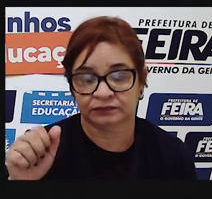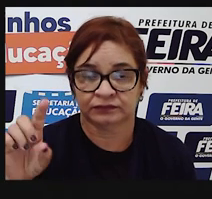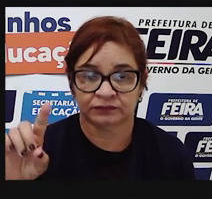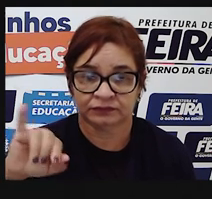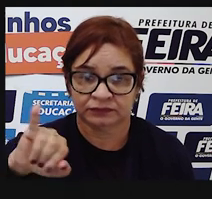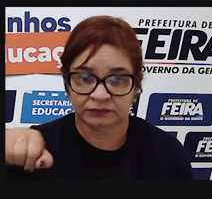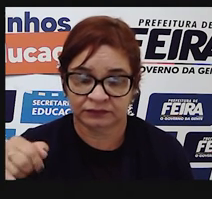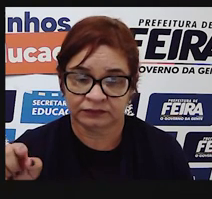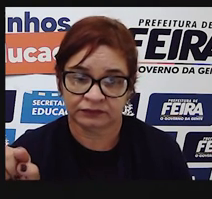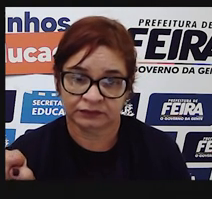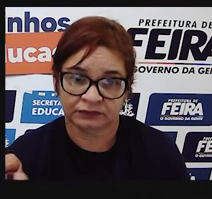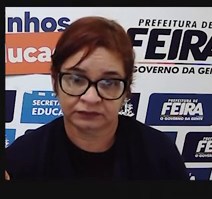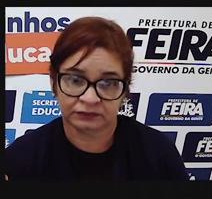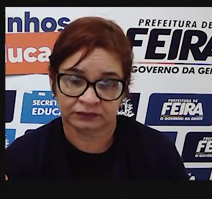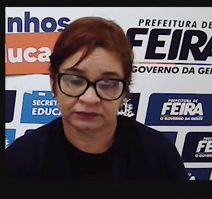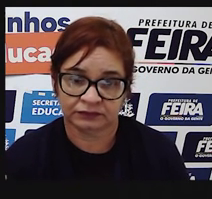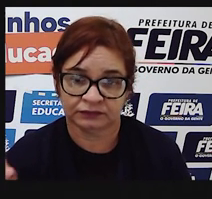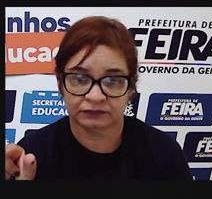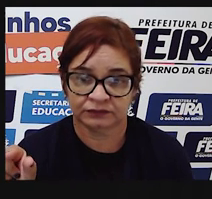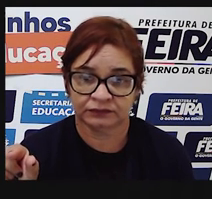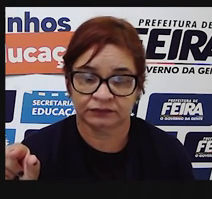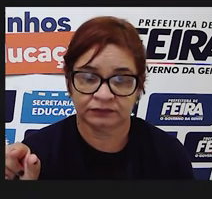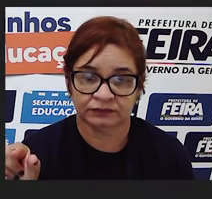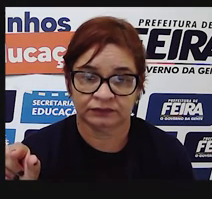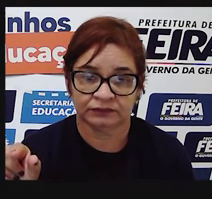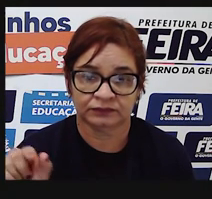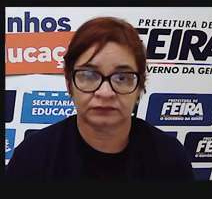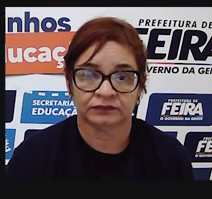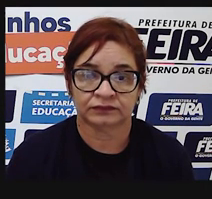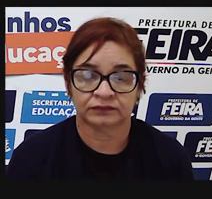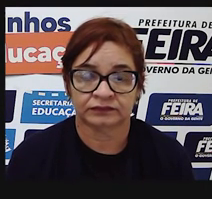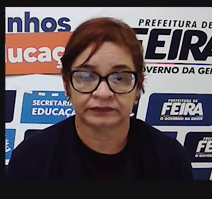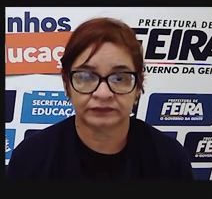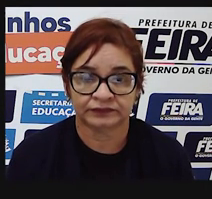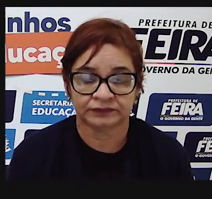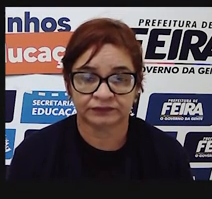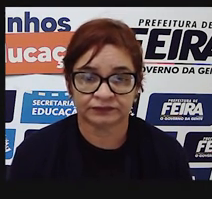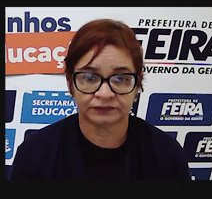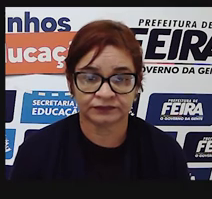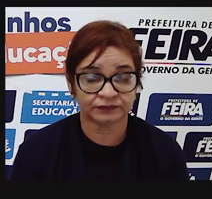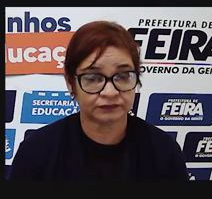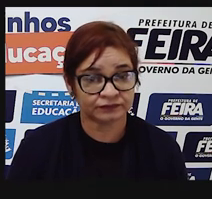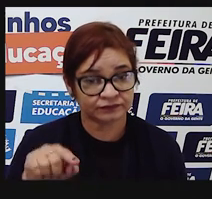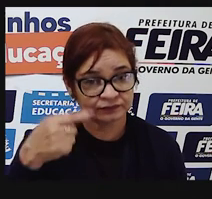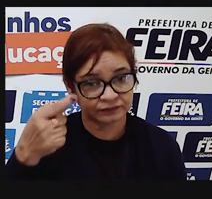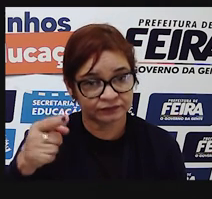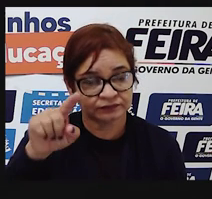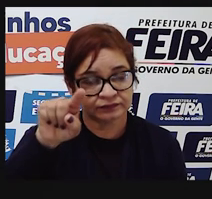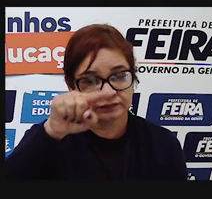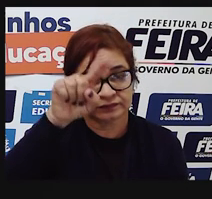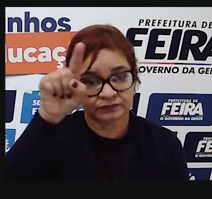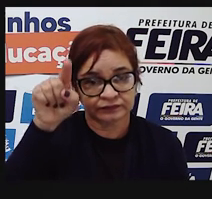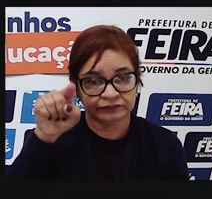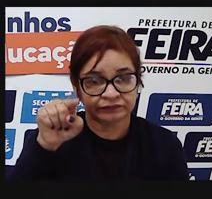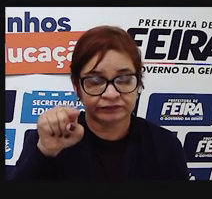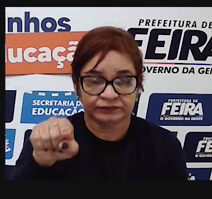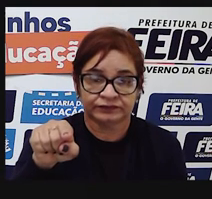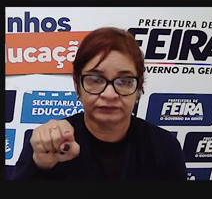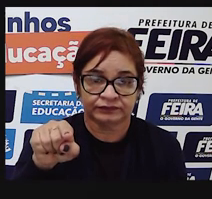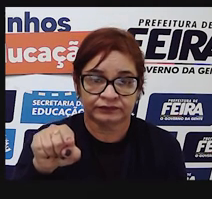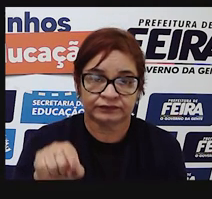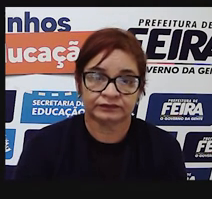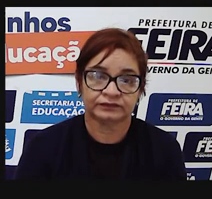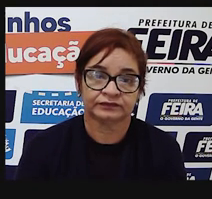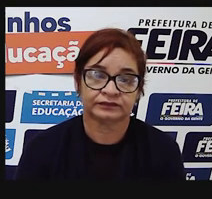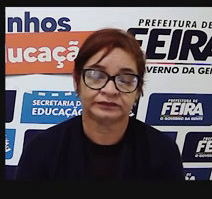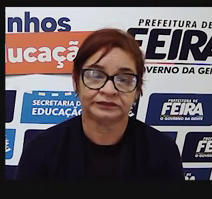seja escrita da mesma forma. ADJ. Ponto. Outro sinal utilizado, muito utilizado,